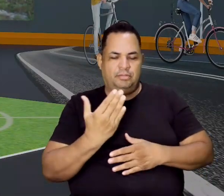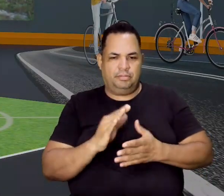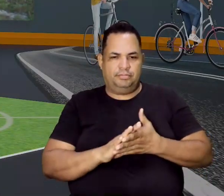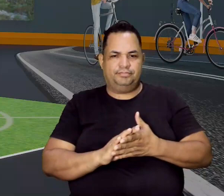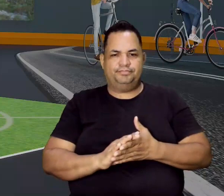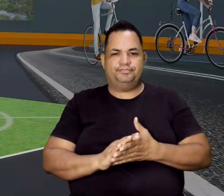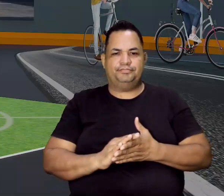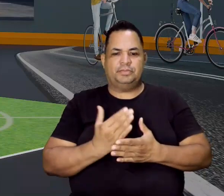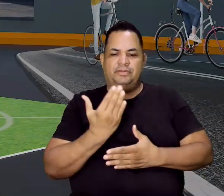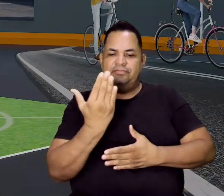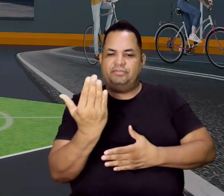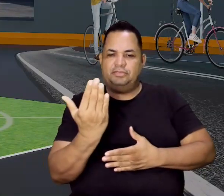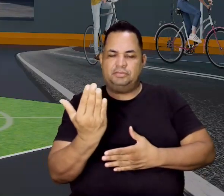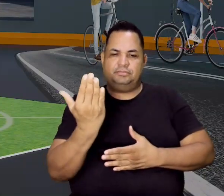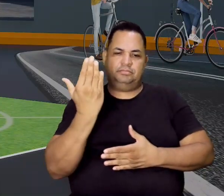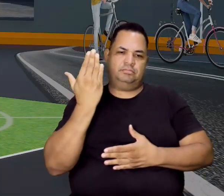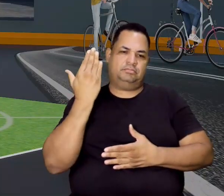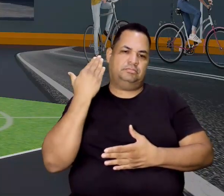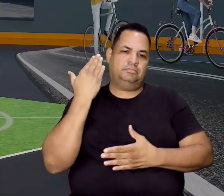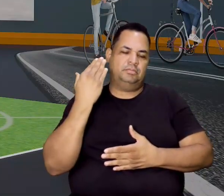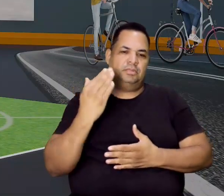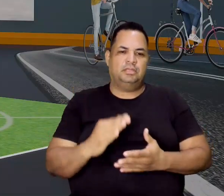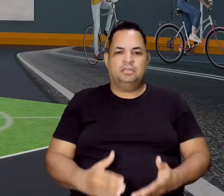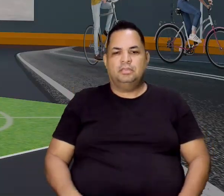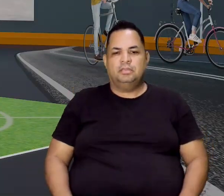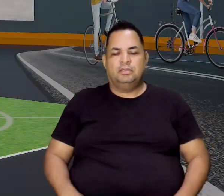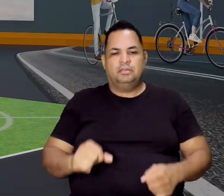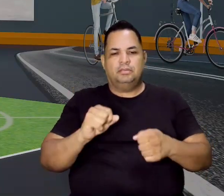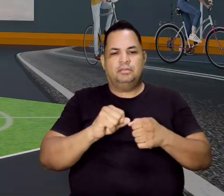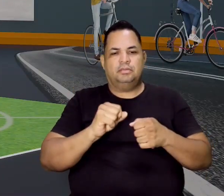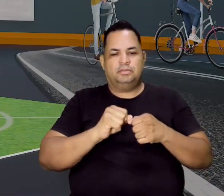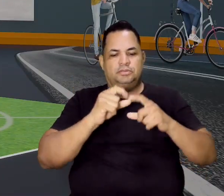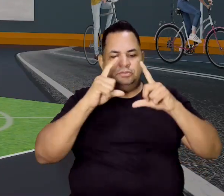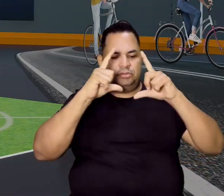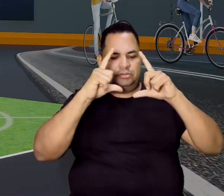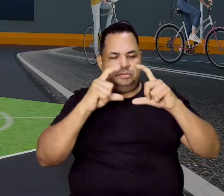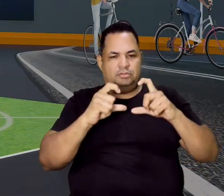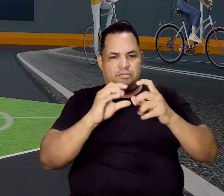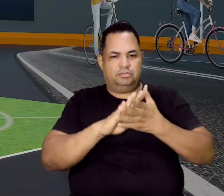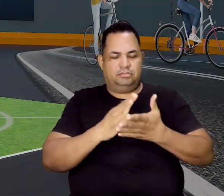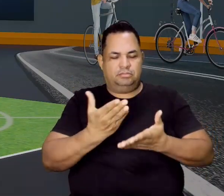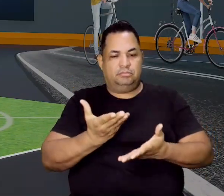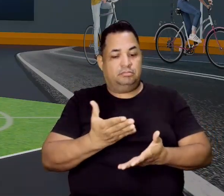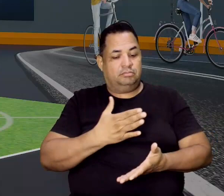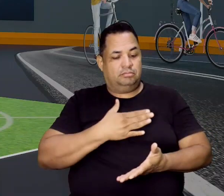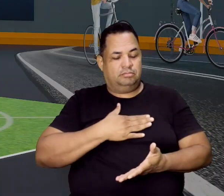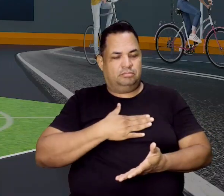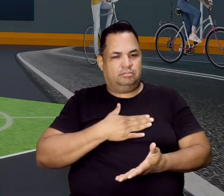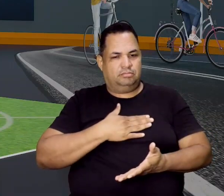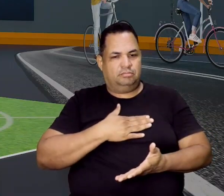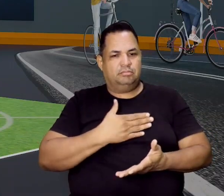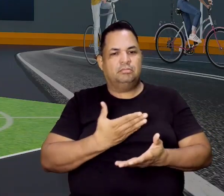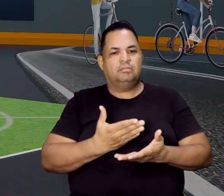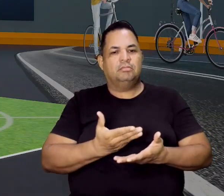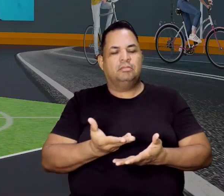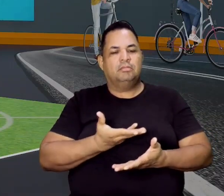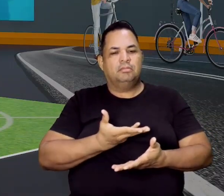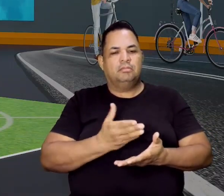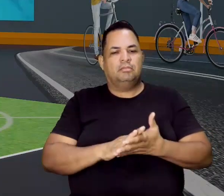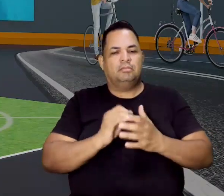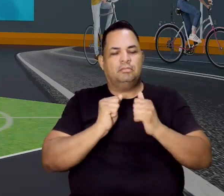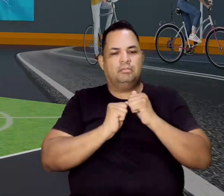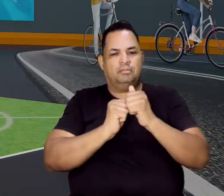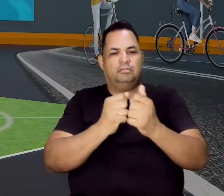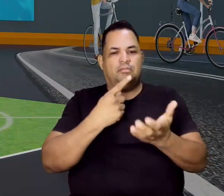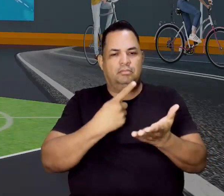em dupla, não tem problema. Mas faça, registra e manda pra mim que eu quero acompanhar de pertinho, ok? Combinados